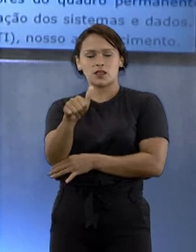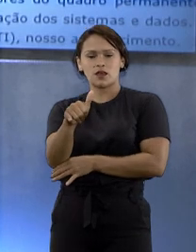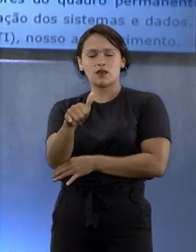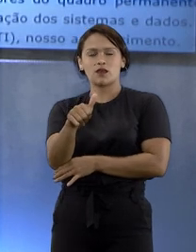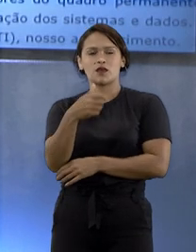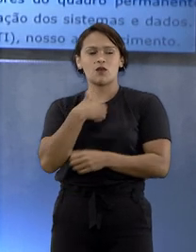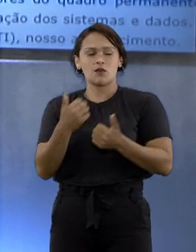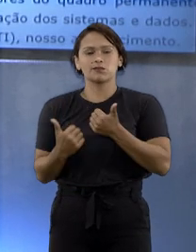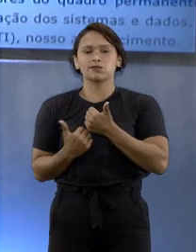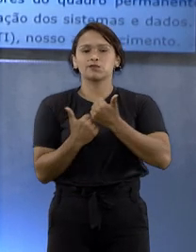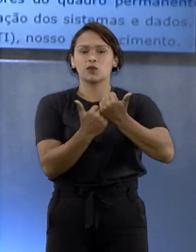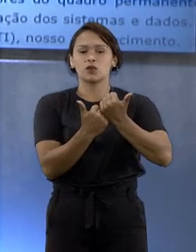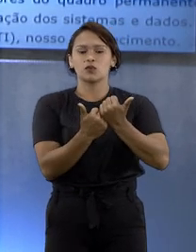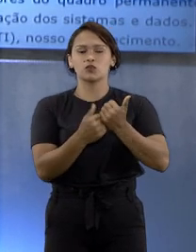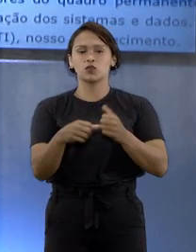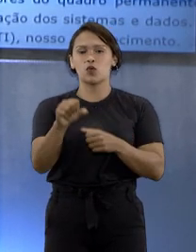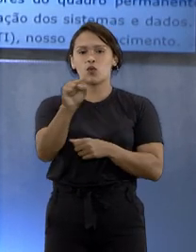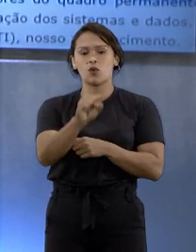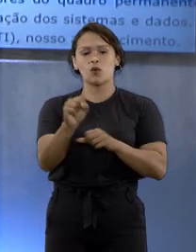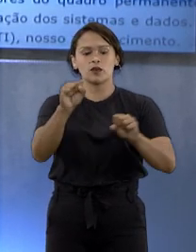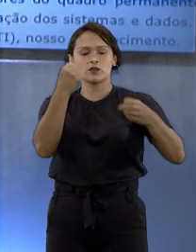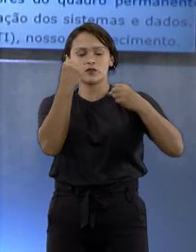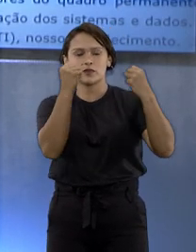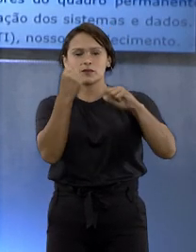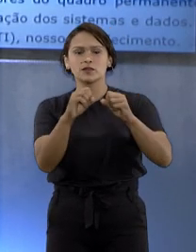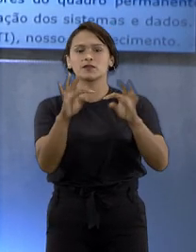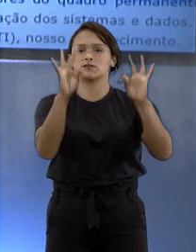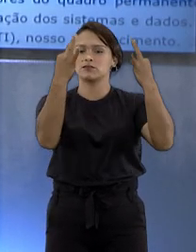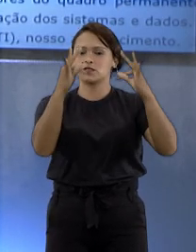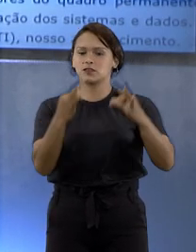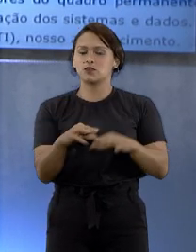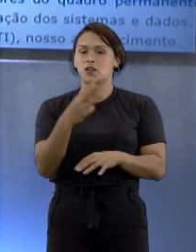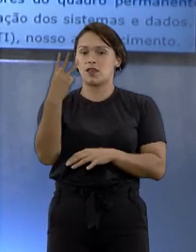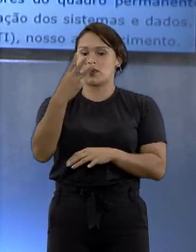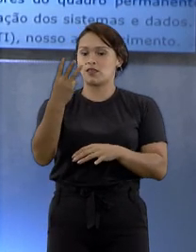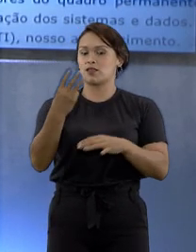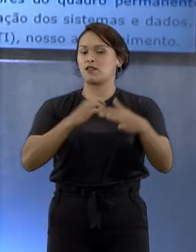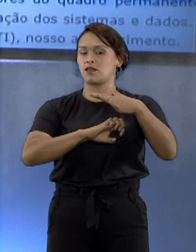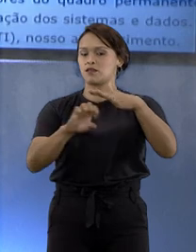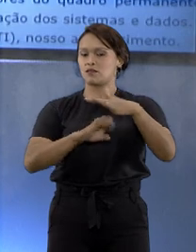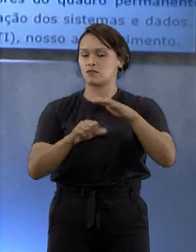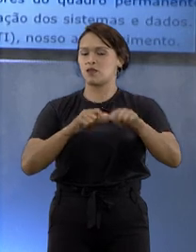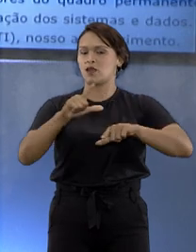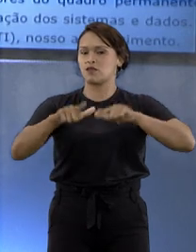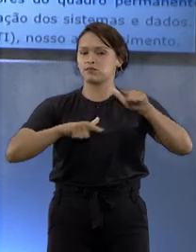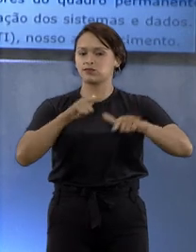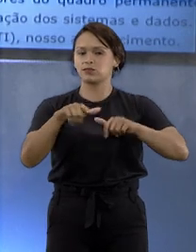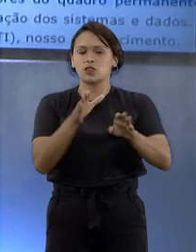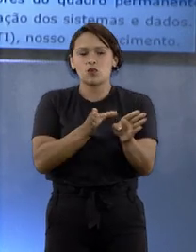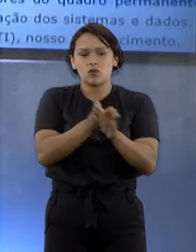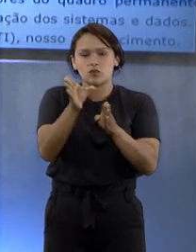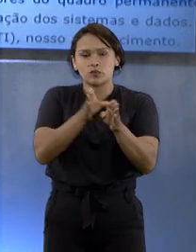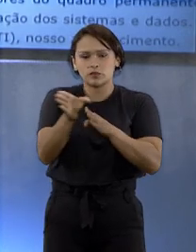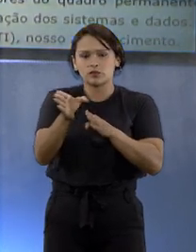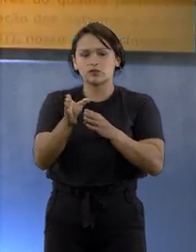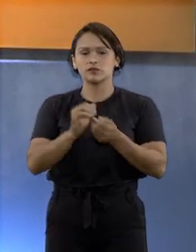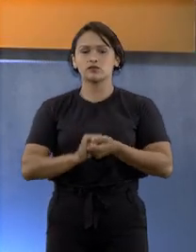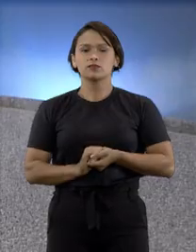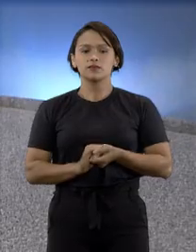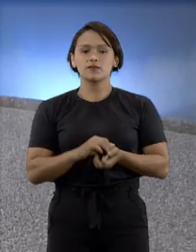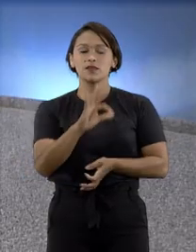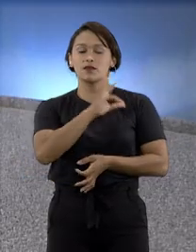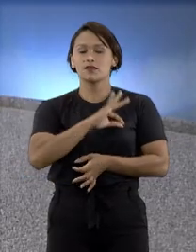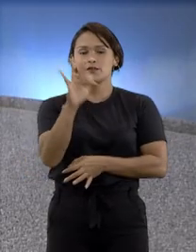do tribunal contou com o apoio de oito fabricantes de tecnologia e três empresas que atuaram como consultoras.